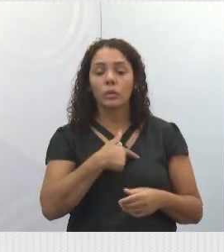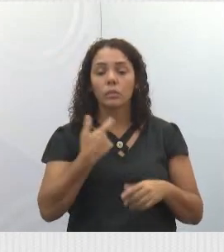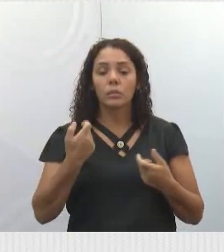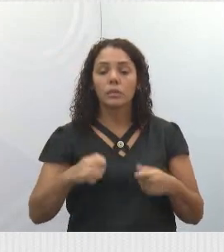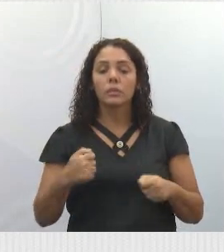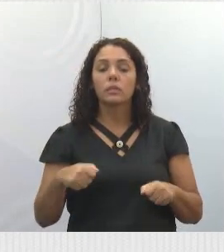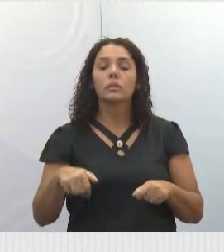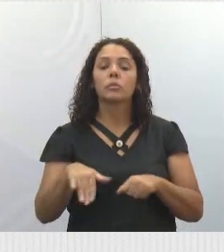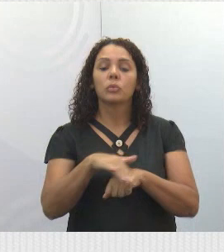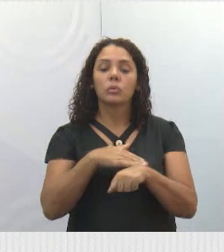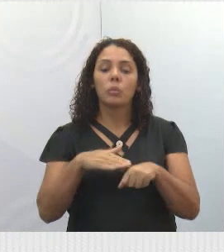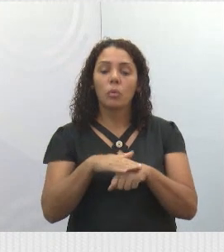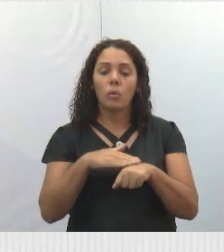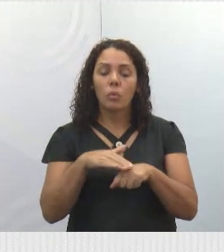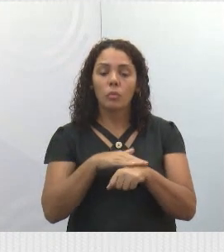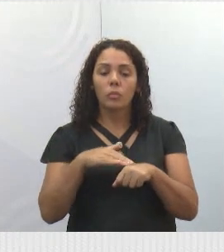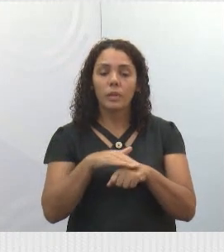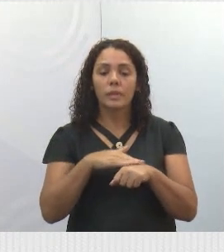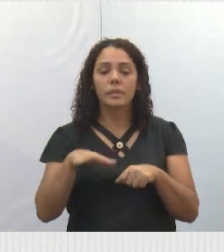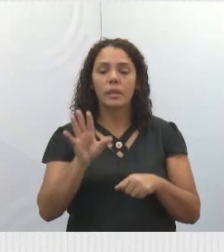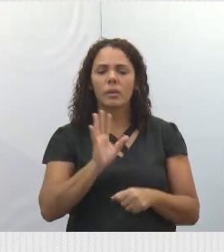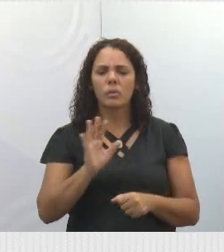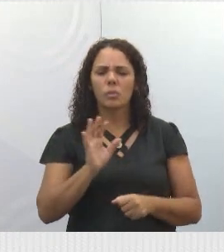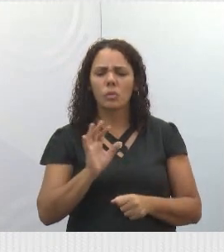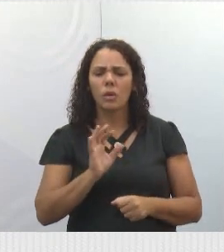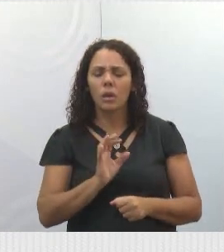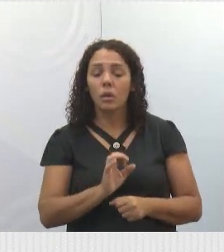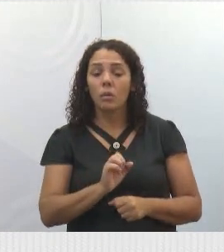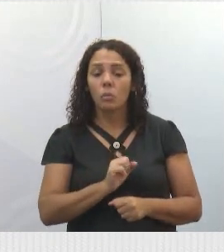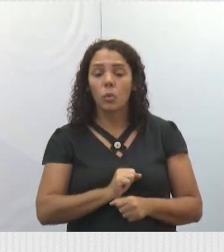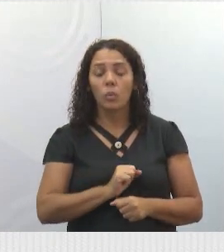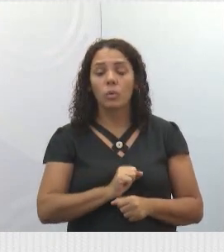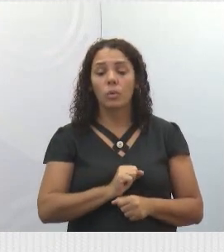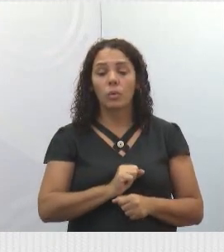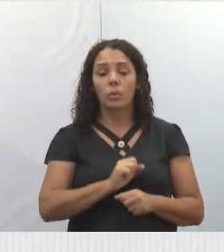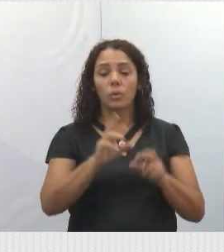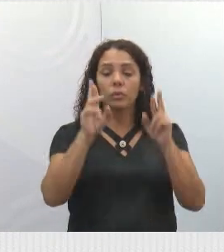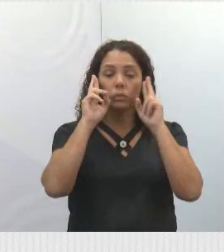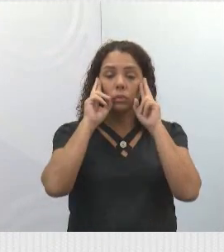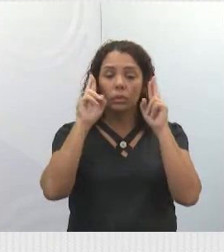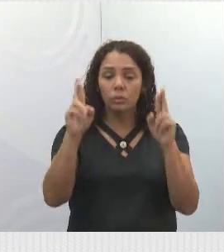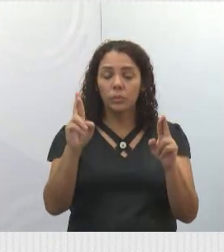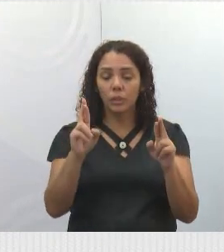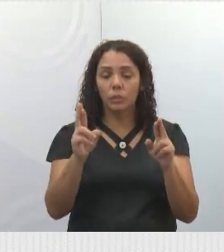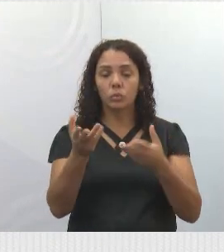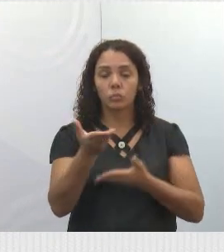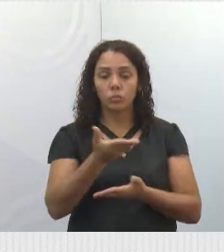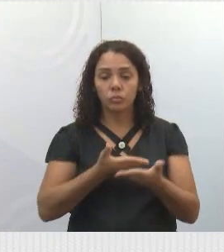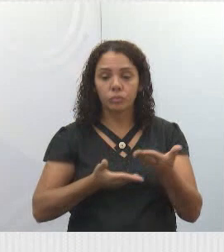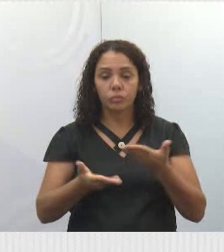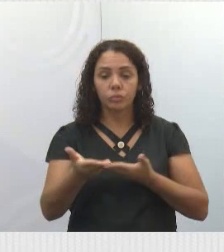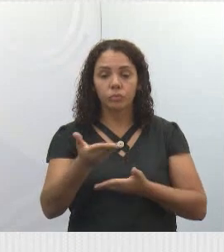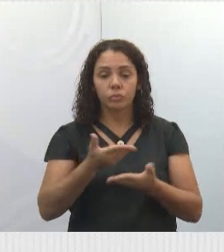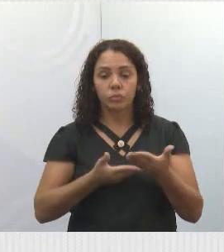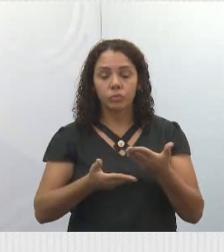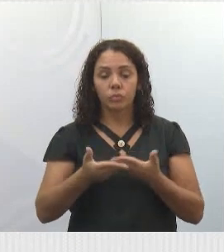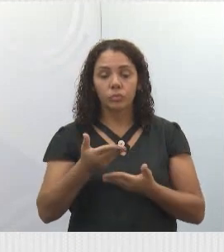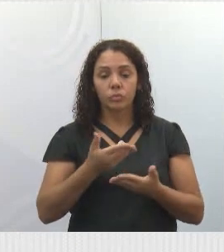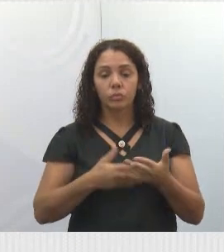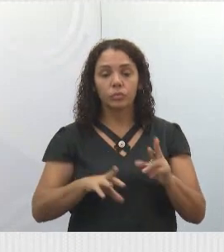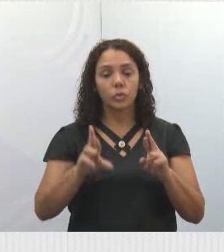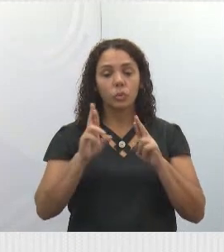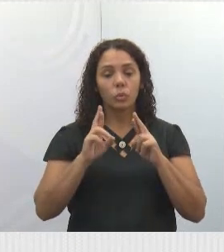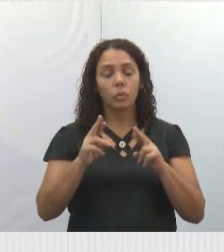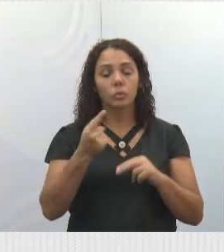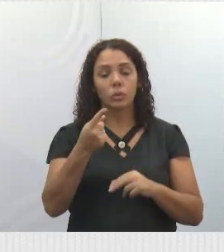diálogo, um diálogo na amorosidade, um diálogo com amor, com respeito, um pelos outros. Conto com você nessa